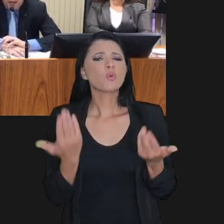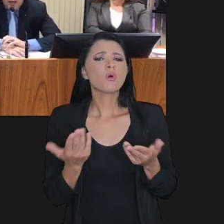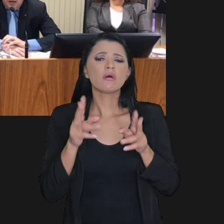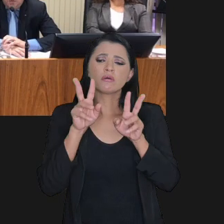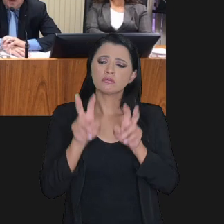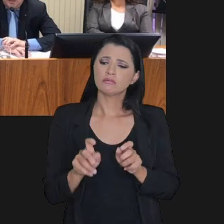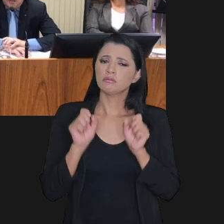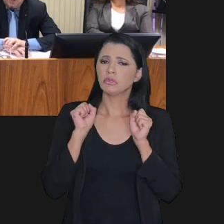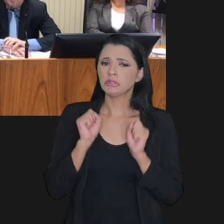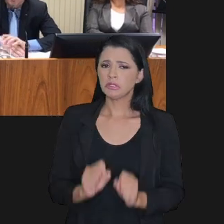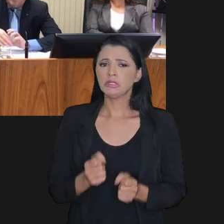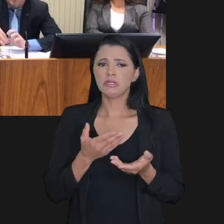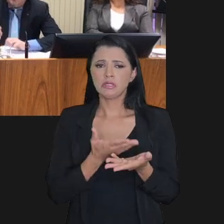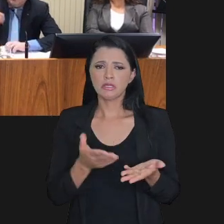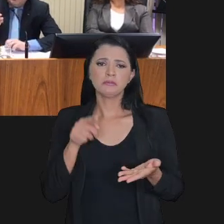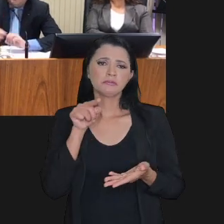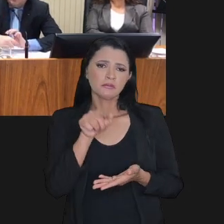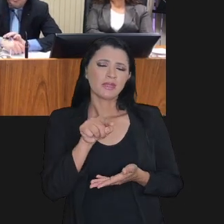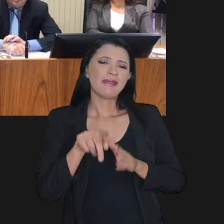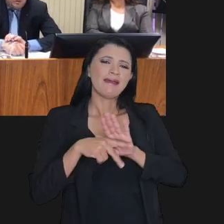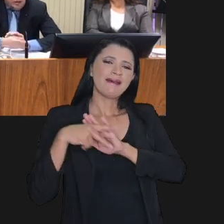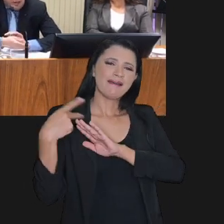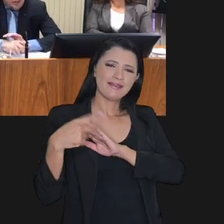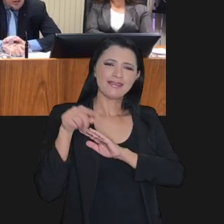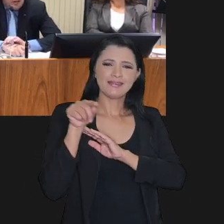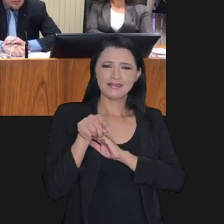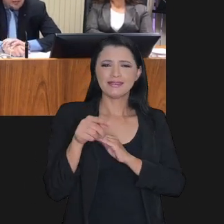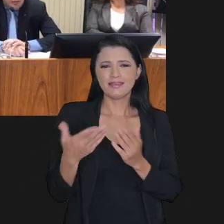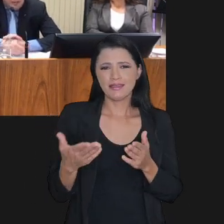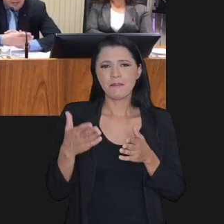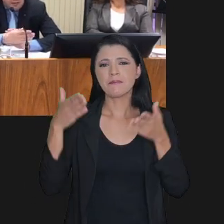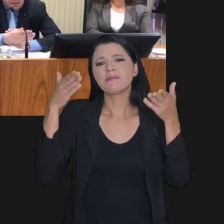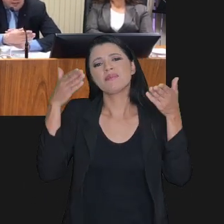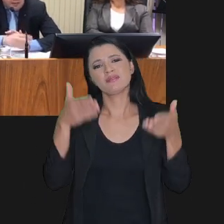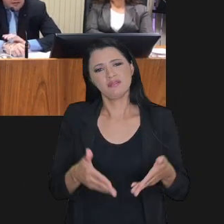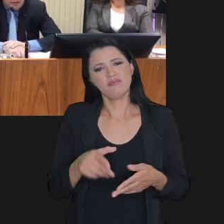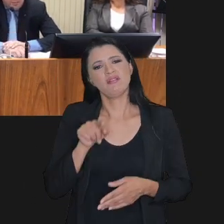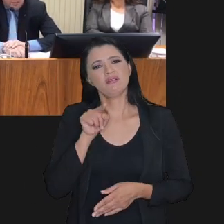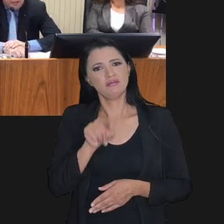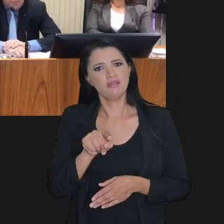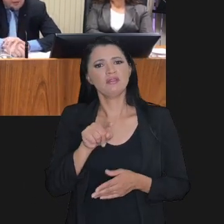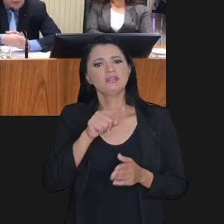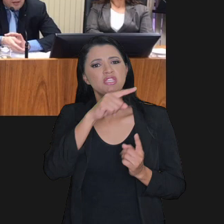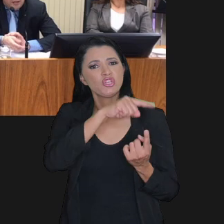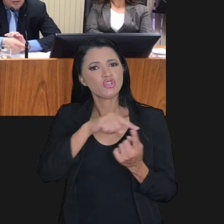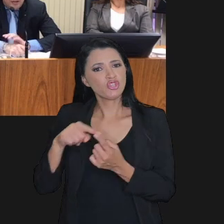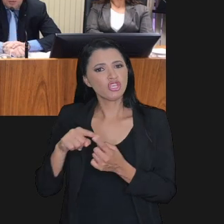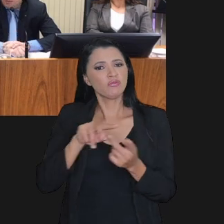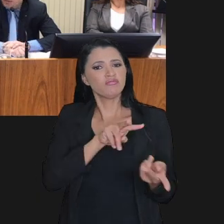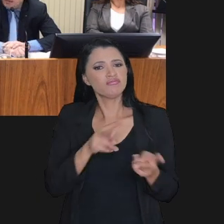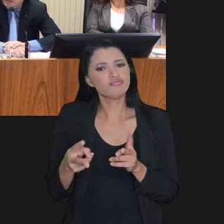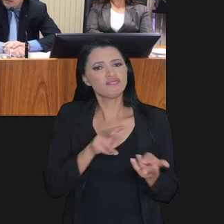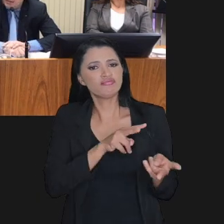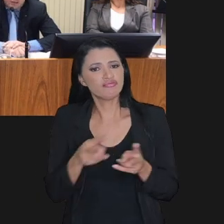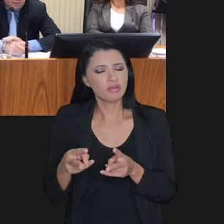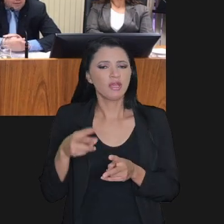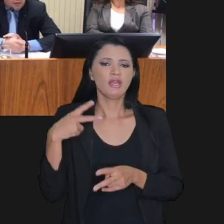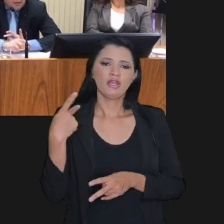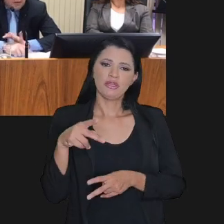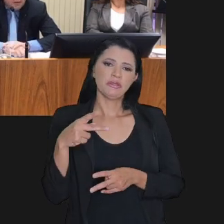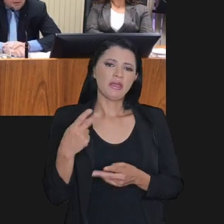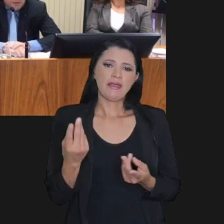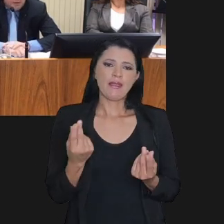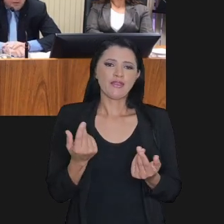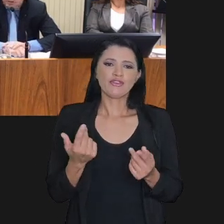quais temas poderiam estar sujeitos a participar dessa modalidade de transação